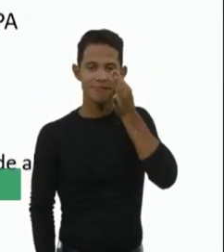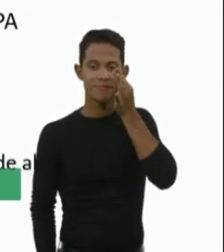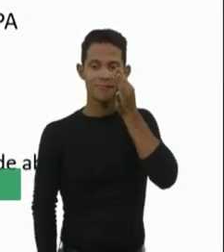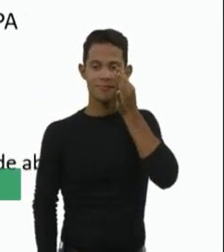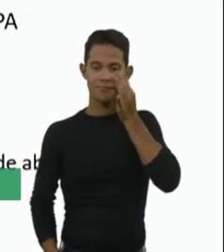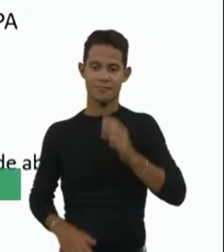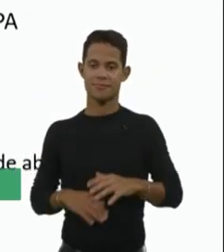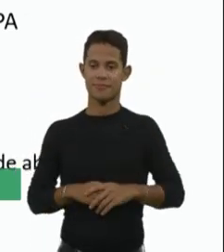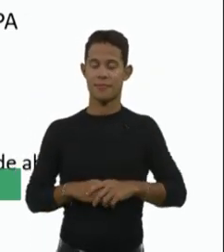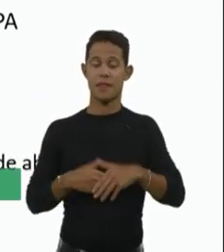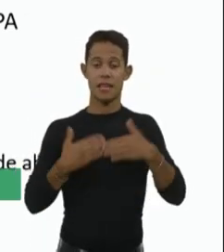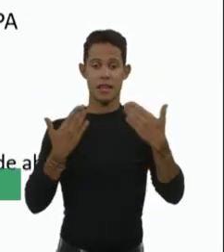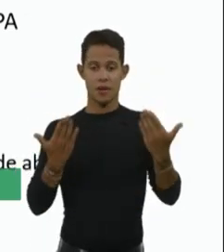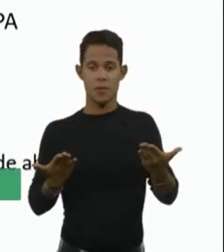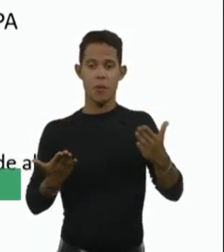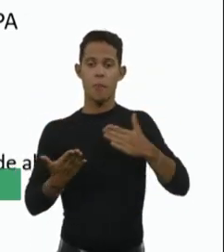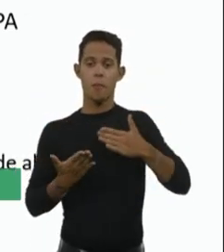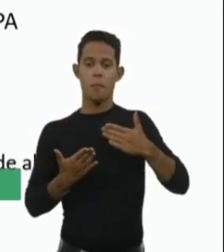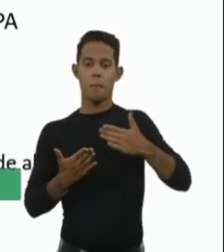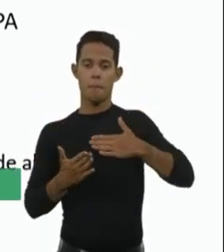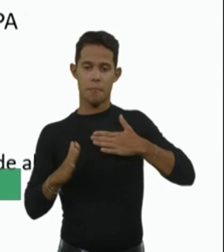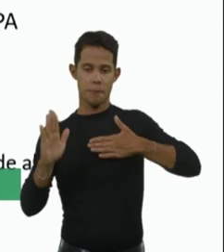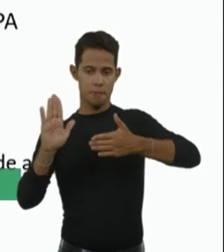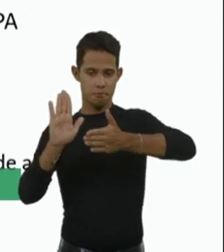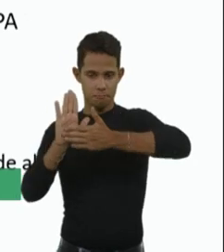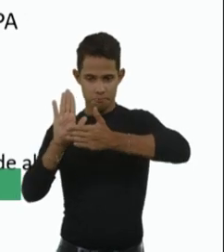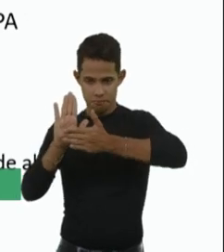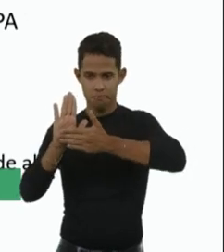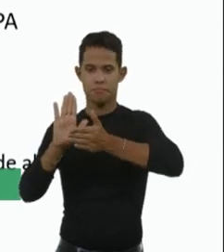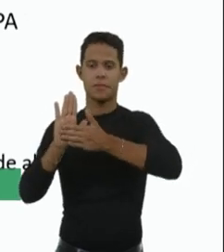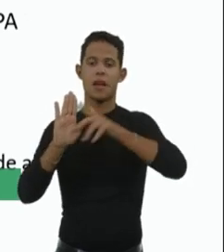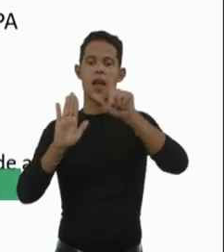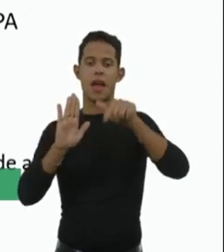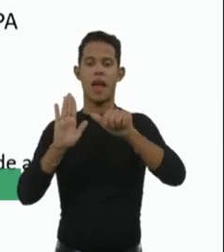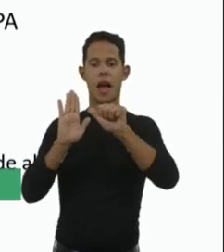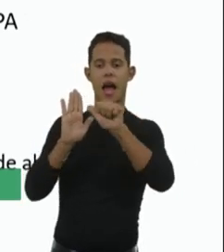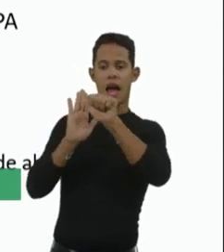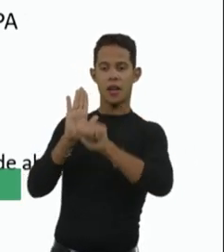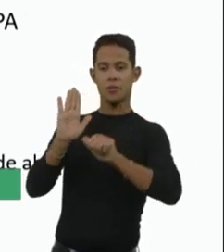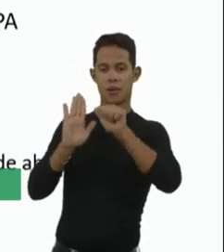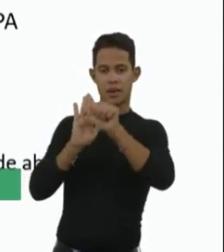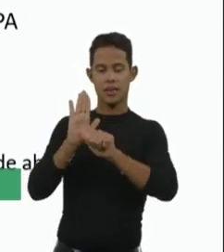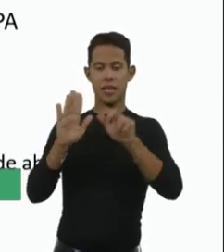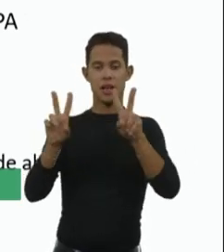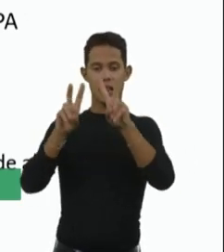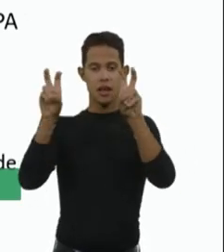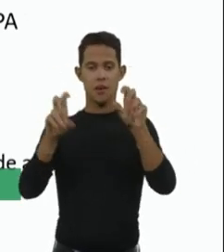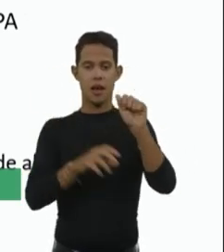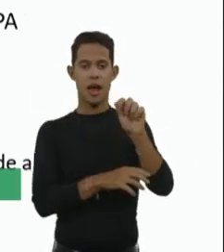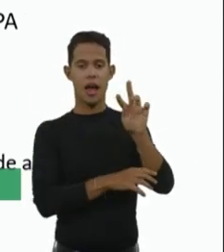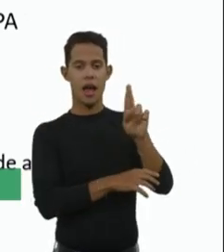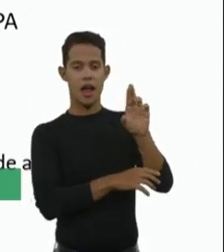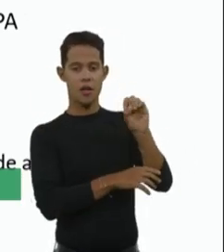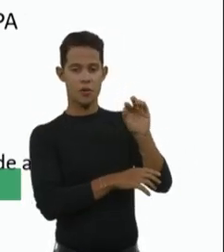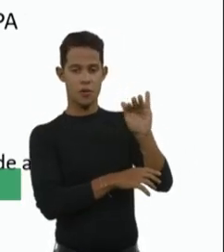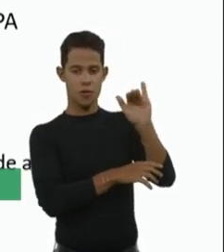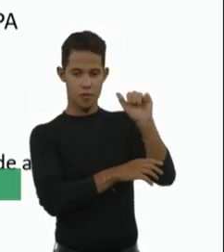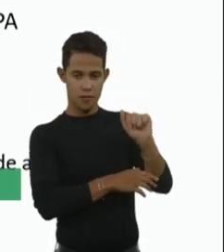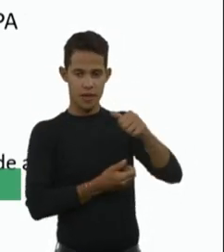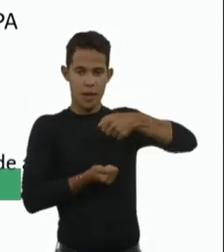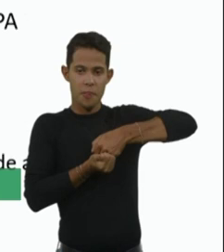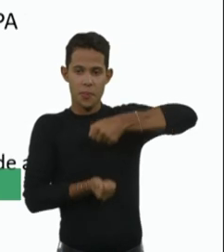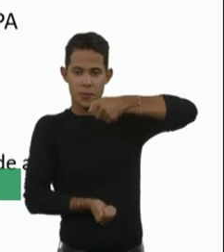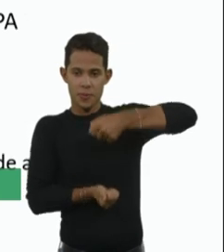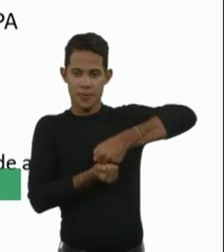O meu propósito aqui, então, é a gente fazer uma atualização sobre atrofia muscular espinhal e trazer um pouquinho, né,